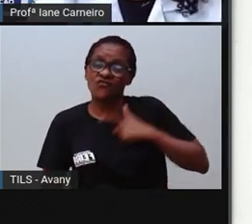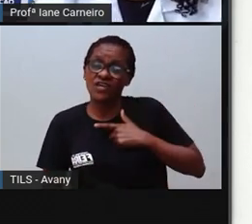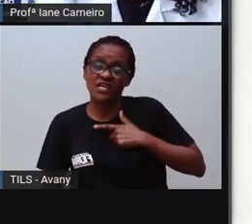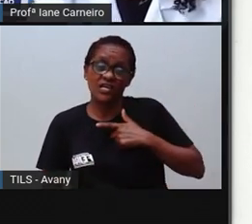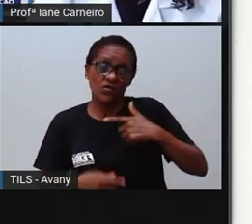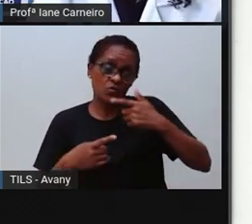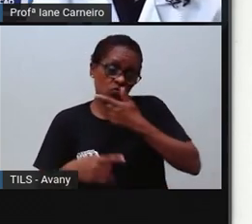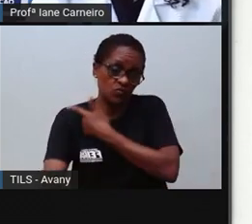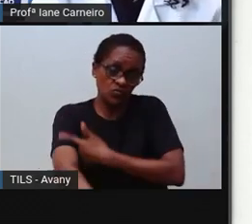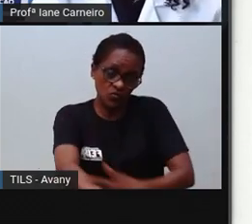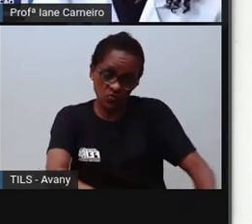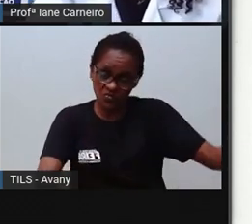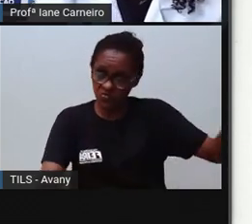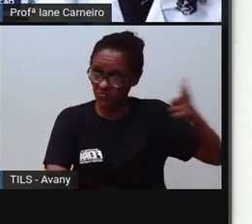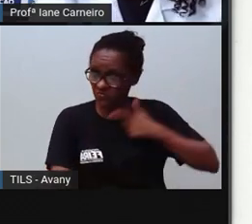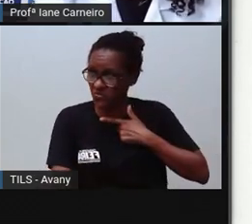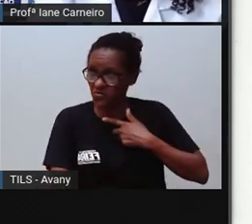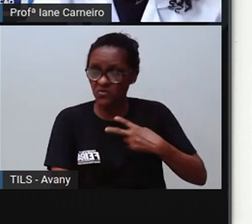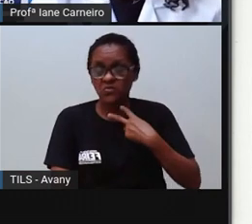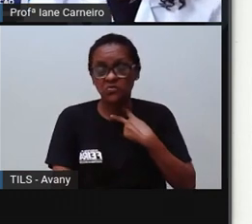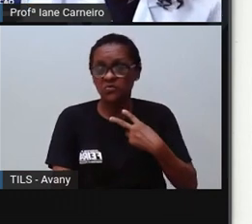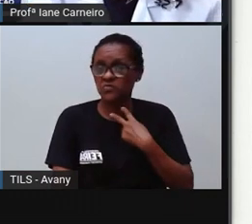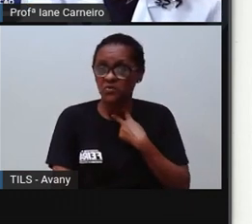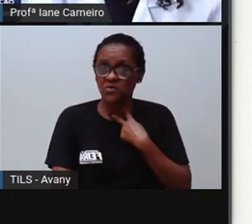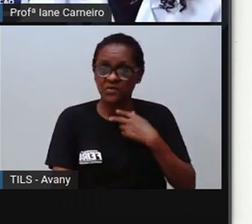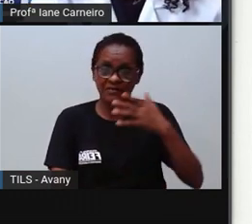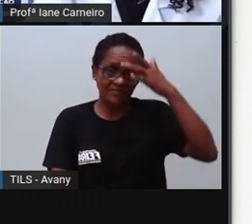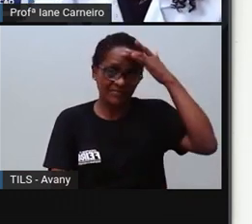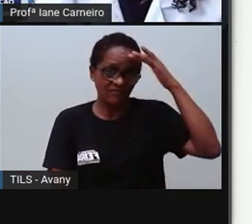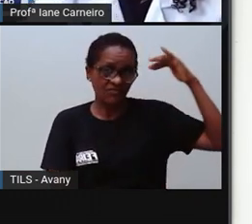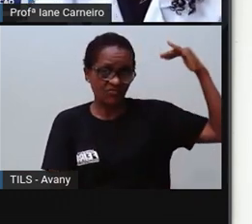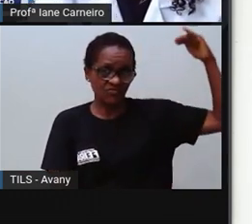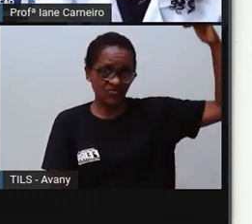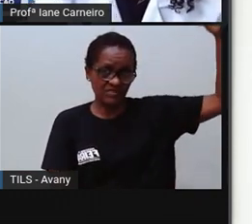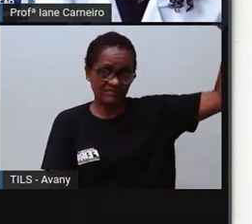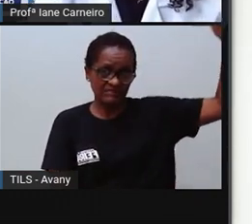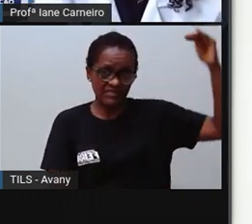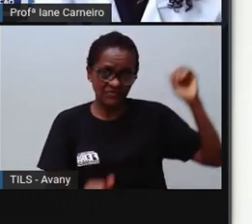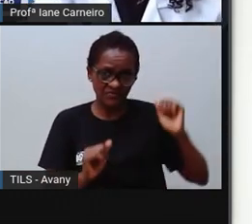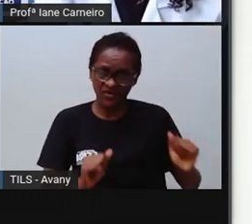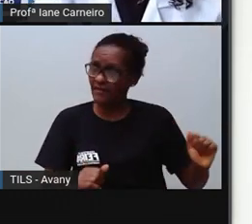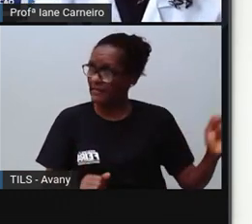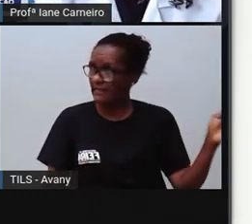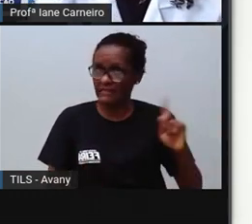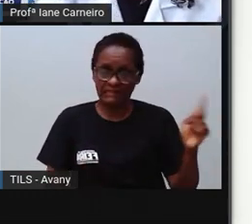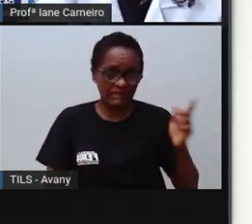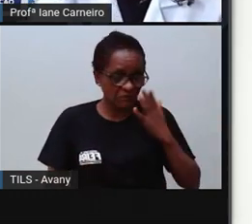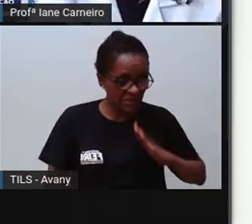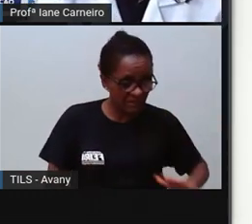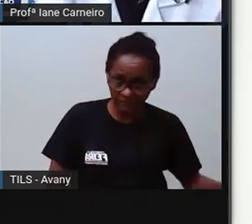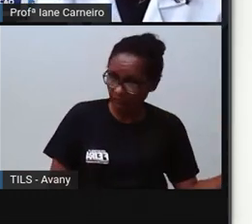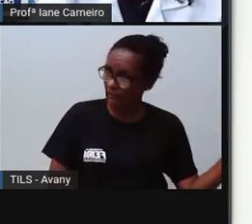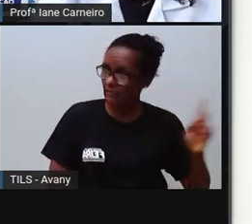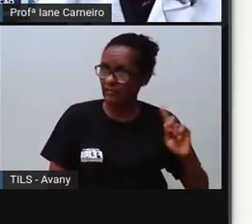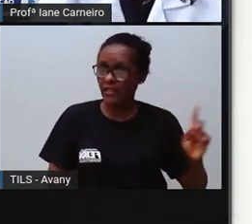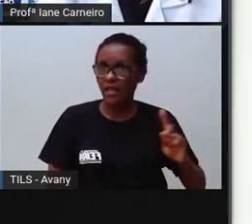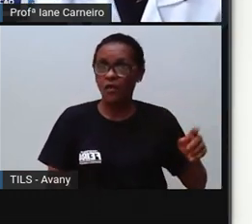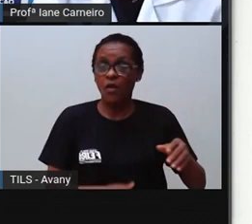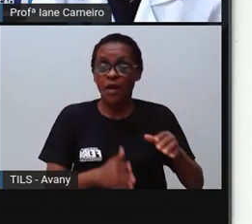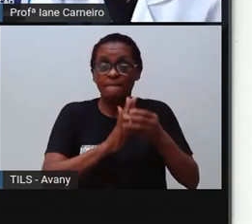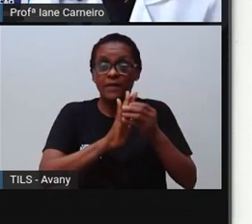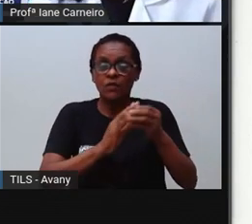em alguém. Os adultos também não devem bater. As mãos servem para mostrar carinho e amor.